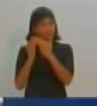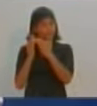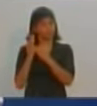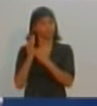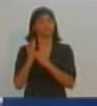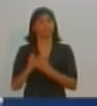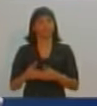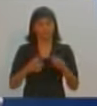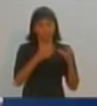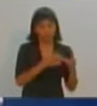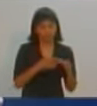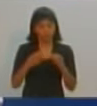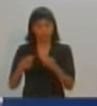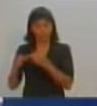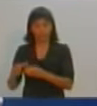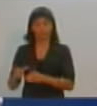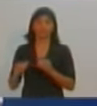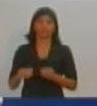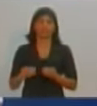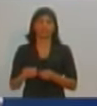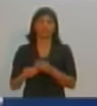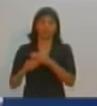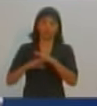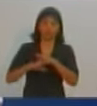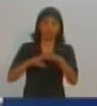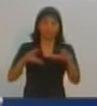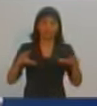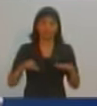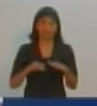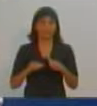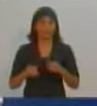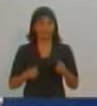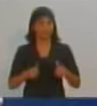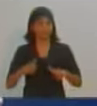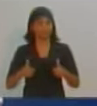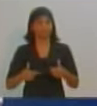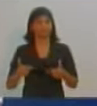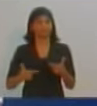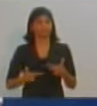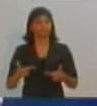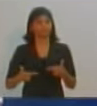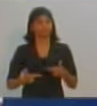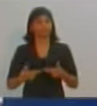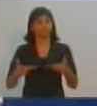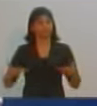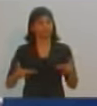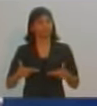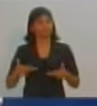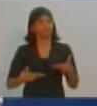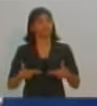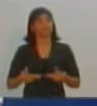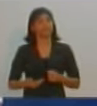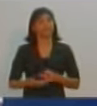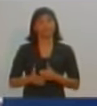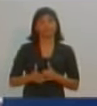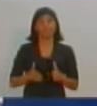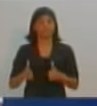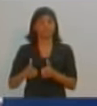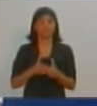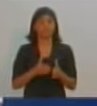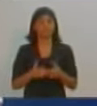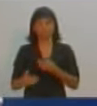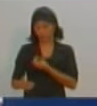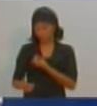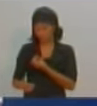tenhamos um local onde todas as linhas em Presidente Prudente, essas linhas possam passar, facilitando a vida, assim, das